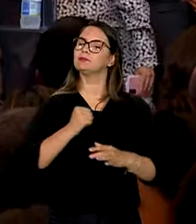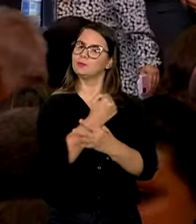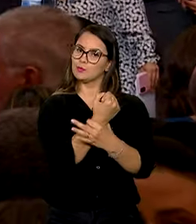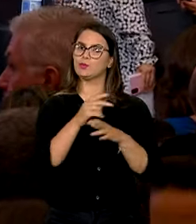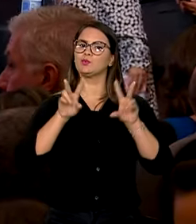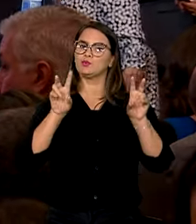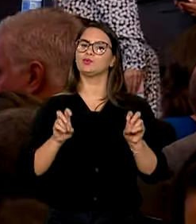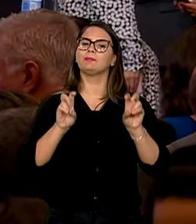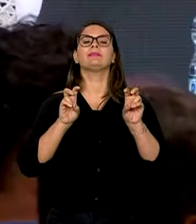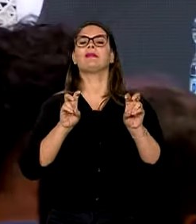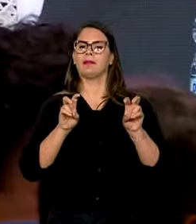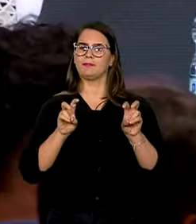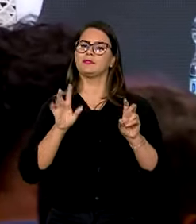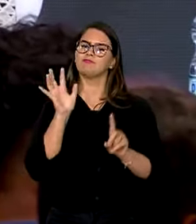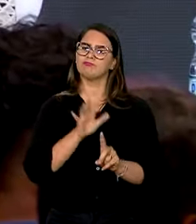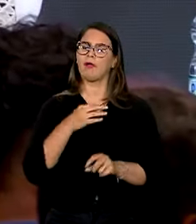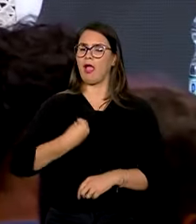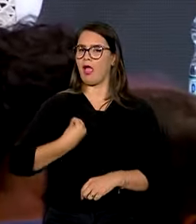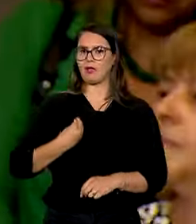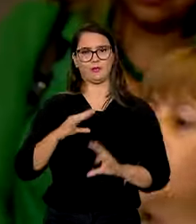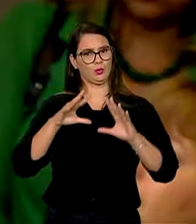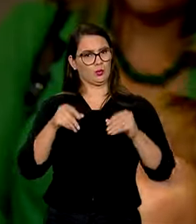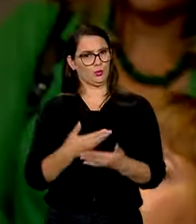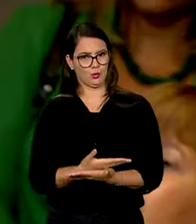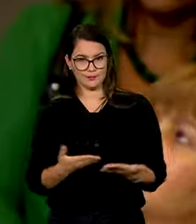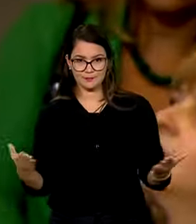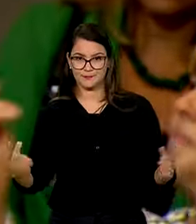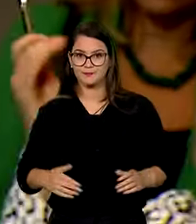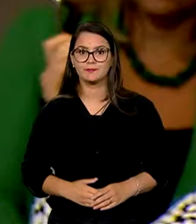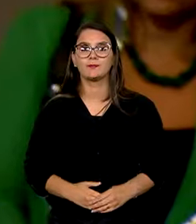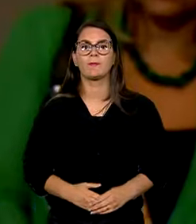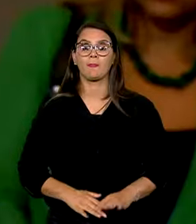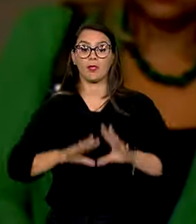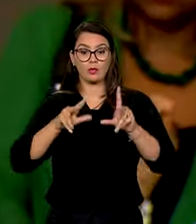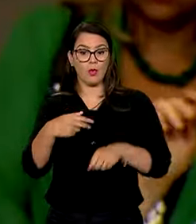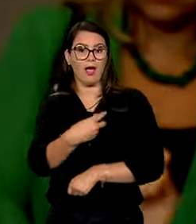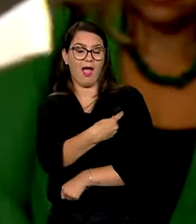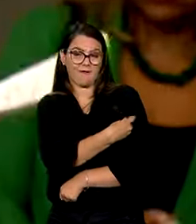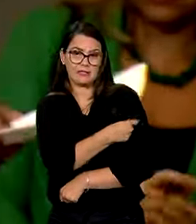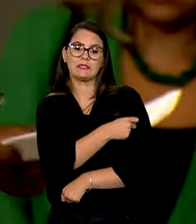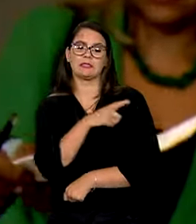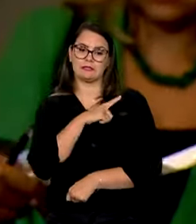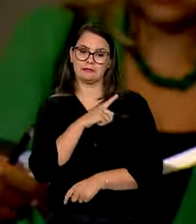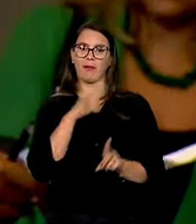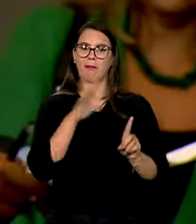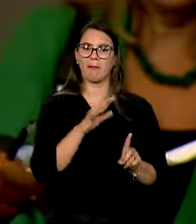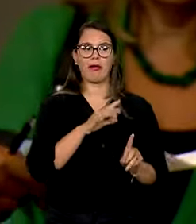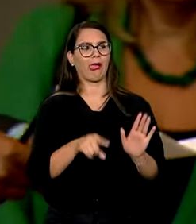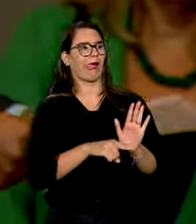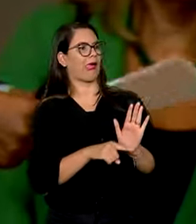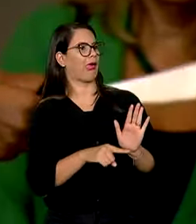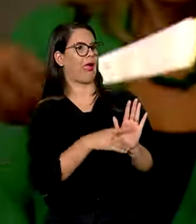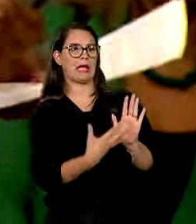sobre temas que impactam a vida de todos. Todas as vacinas sofrem o impacto do negacionismo